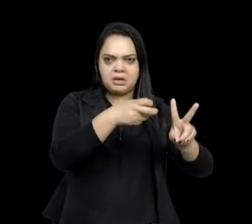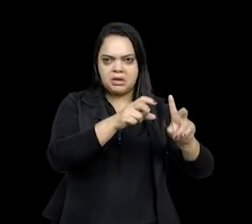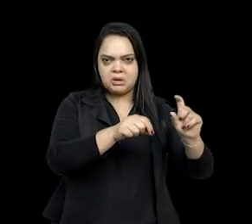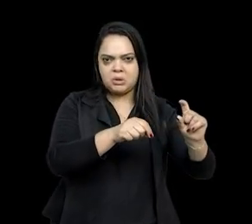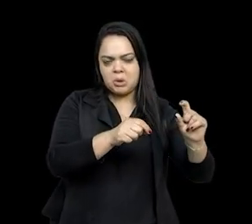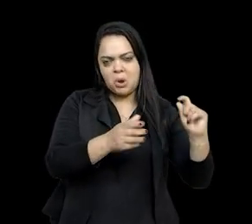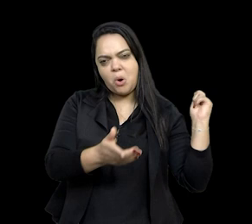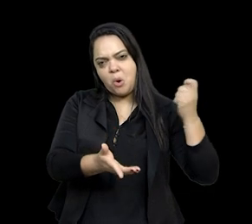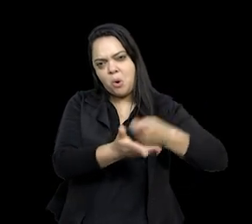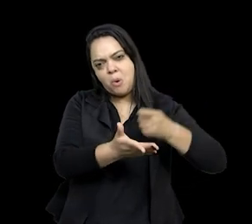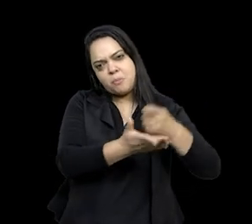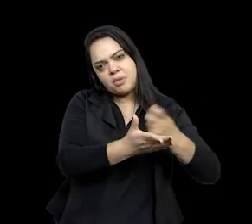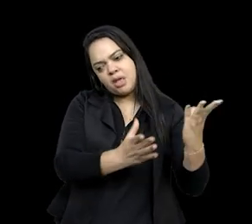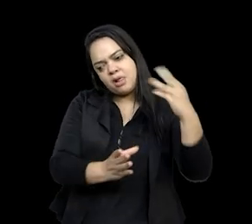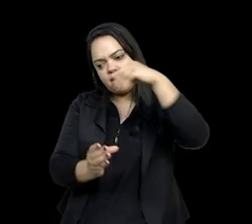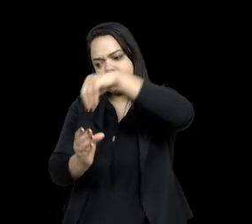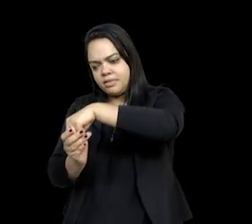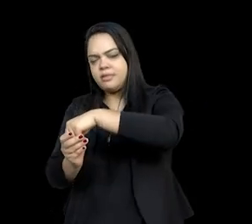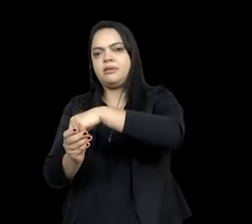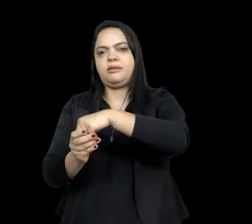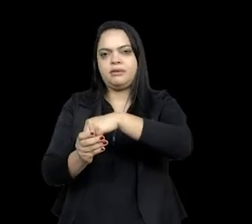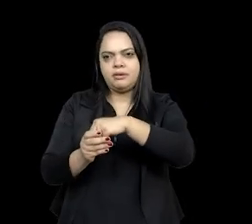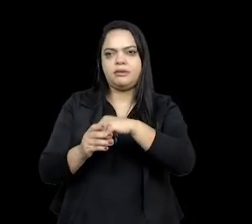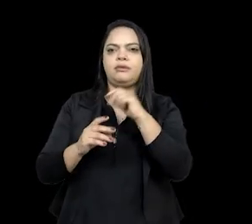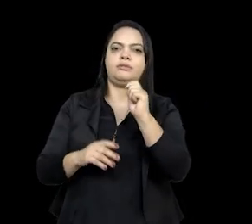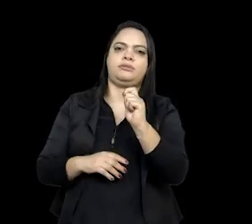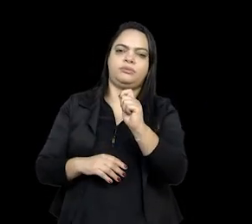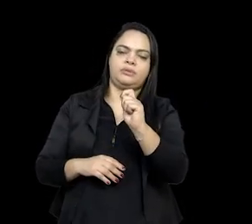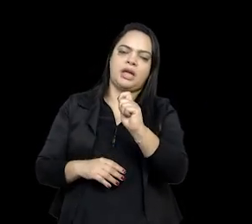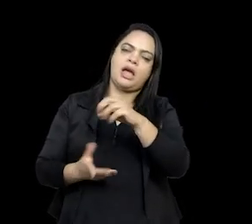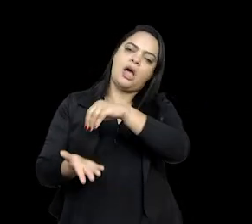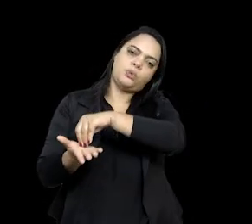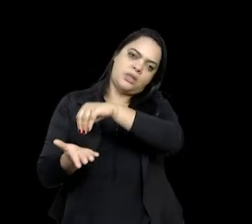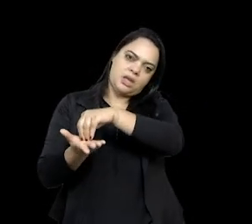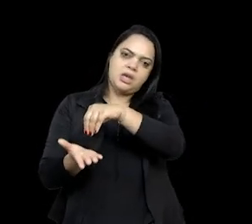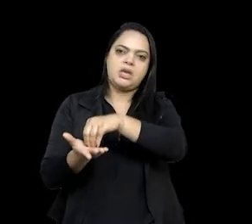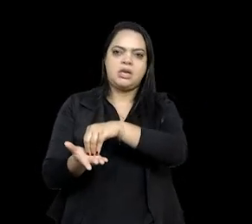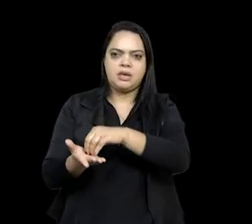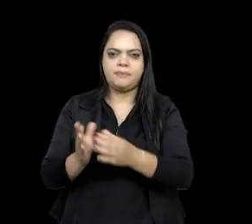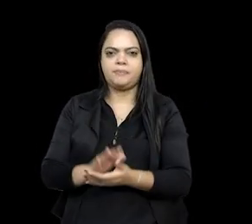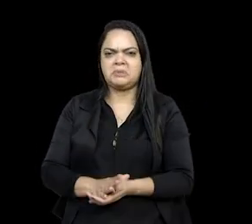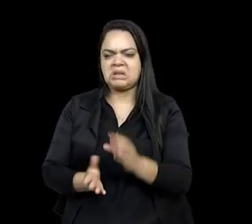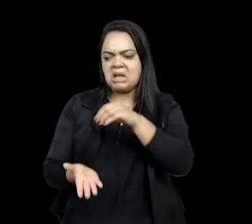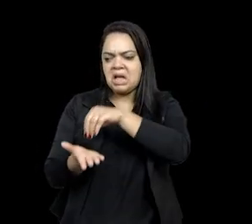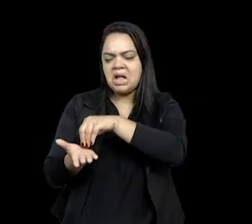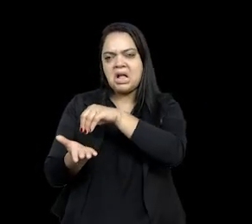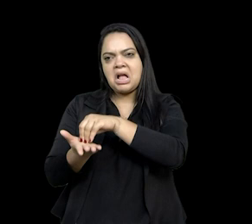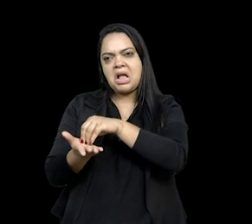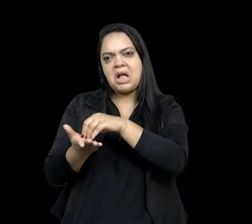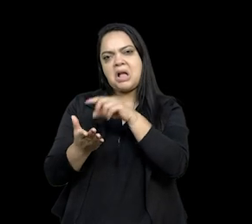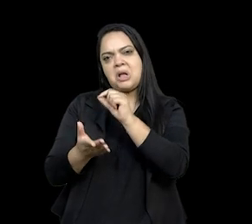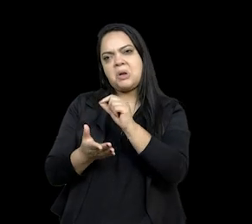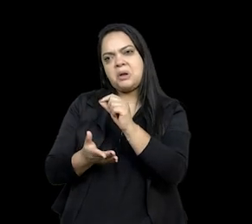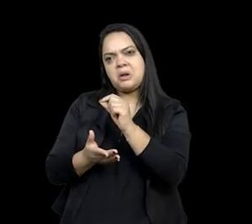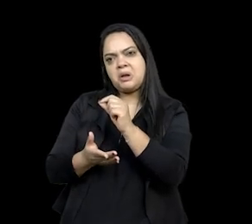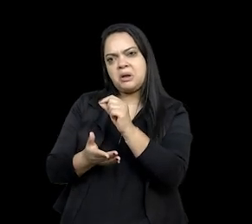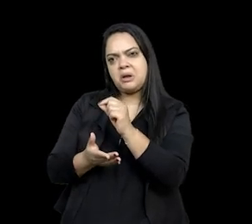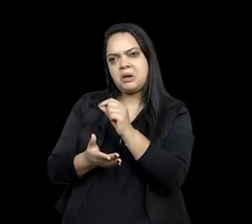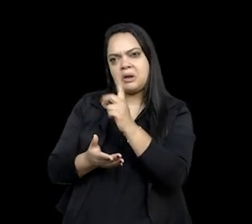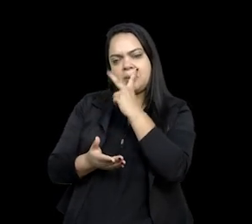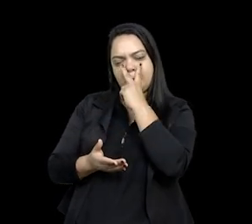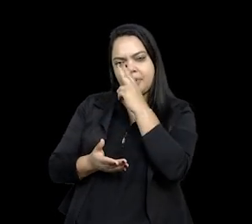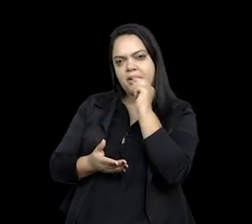compulsoriamente nos espaços aldeados, nos aldeamentos, cada vez mais tem um incentivo a